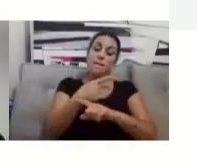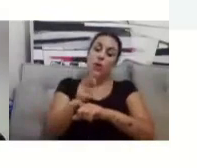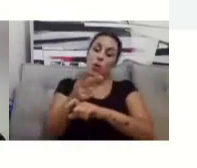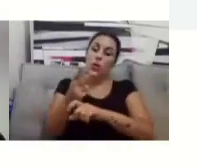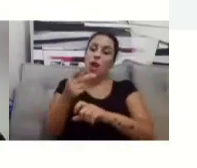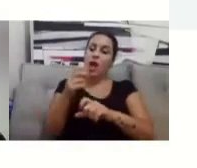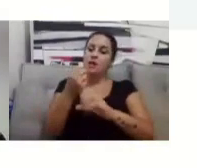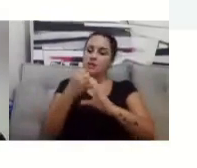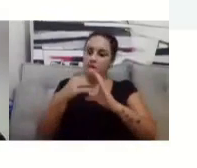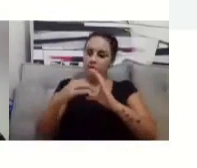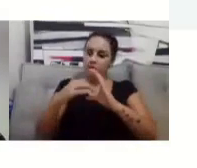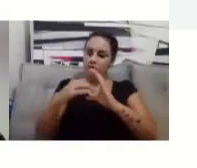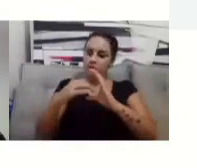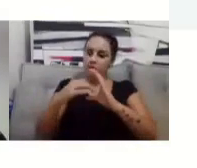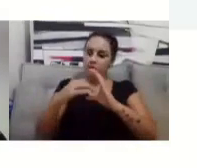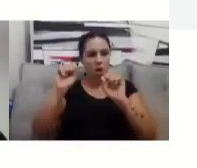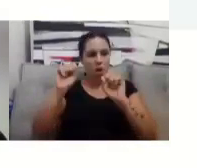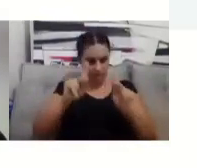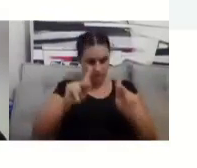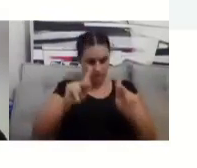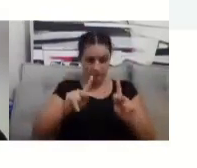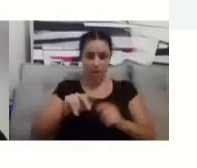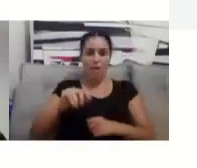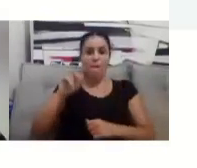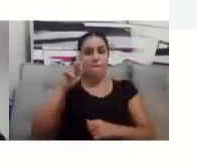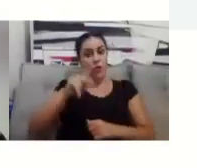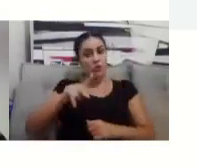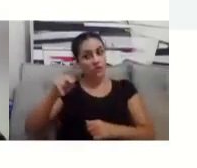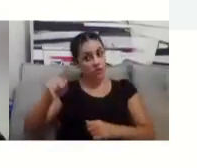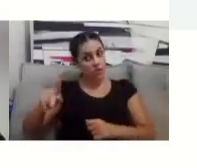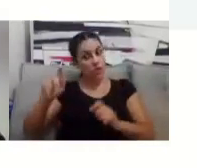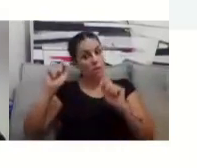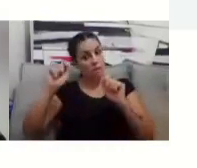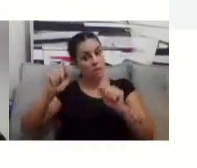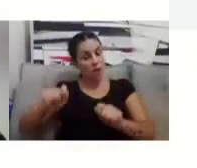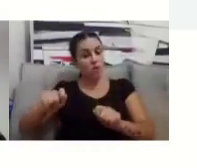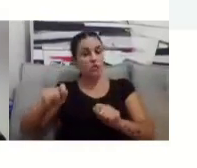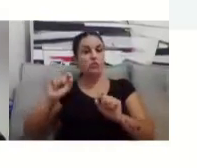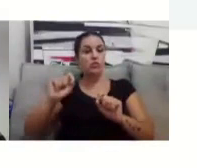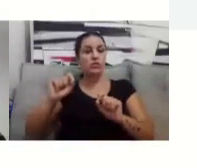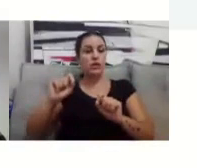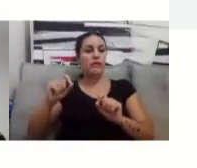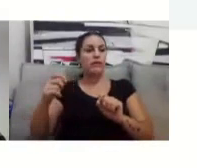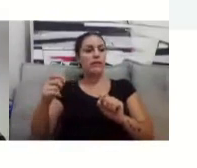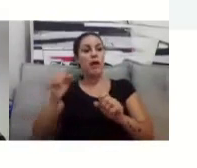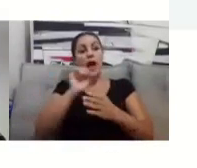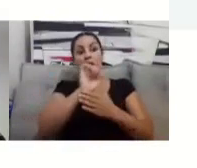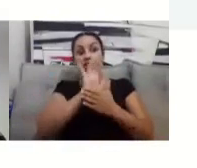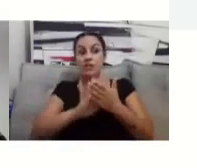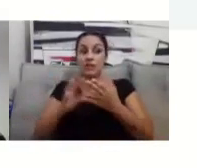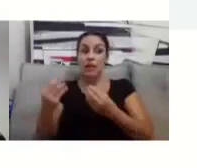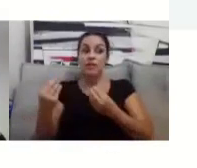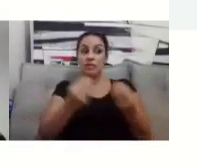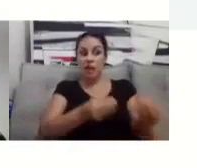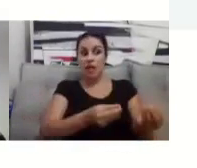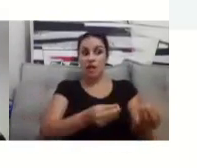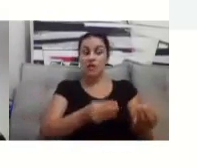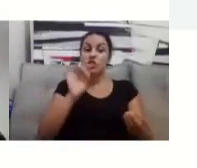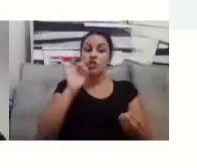abertura de processo de segunda oportunidade. a professora não vai repetir uma aula que ela deu. A segunda oportunidade é para avaliação.